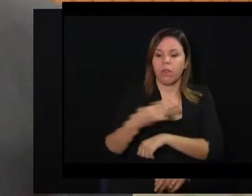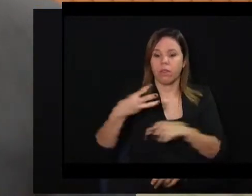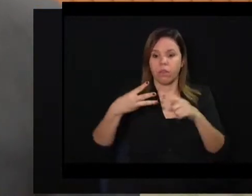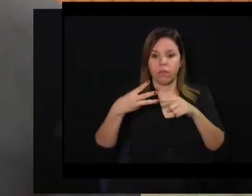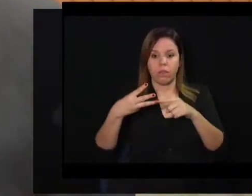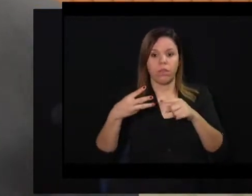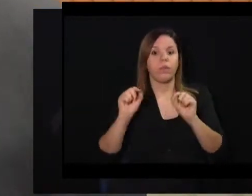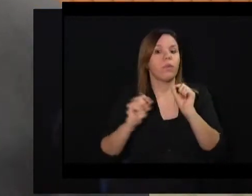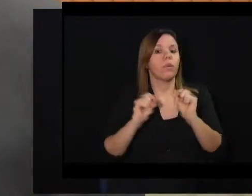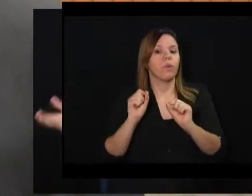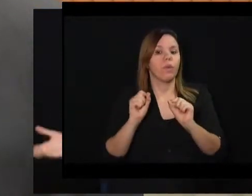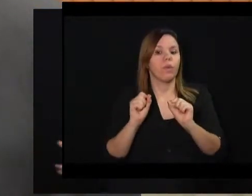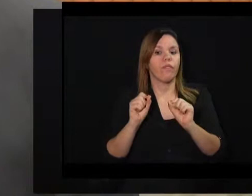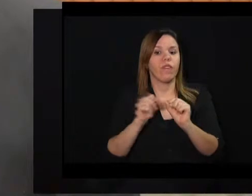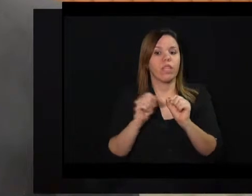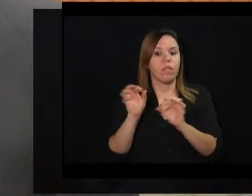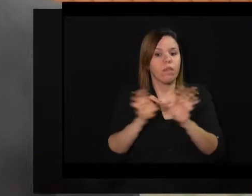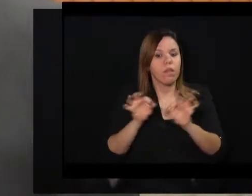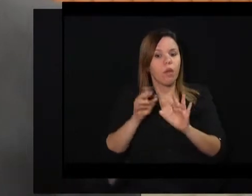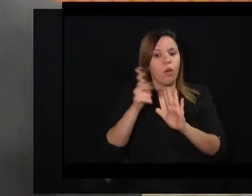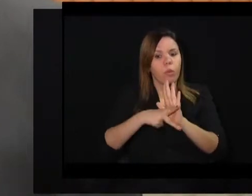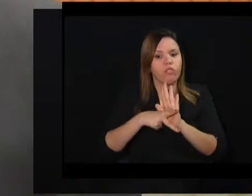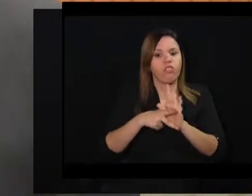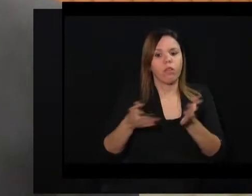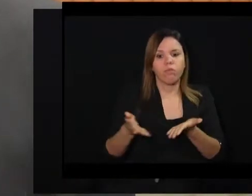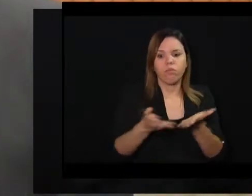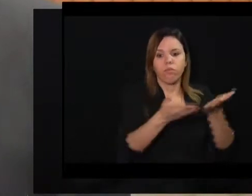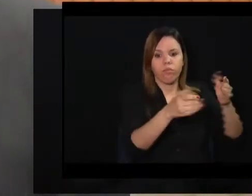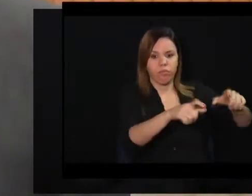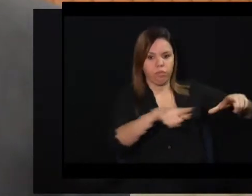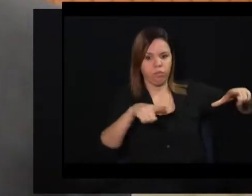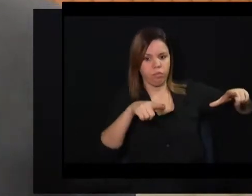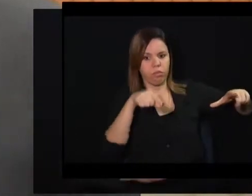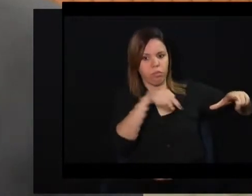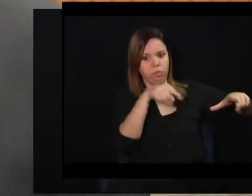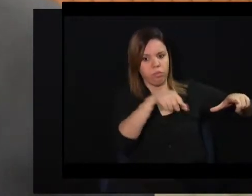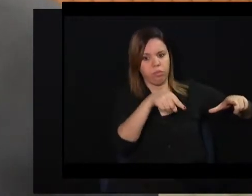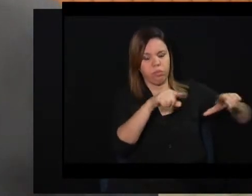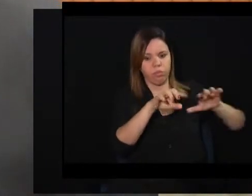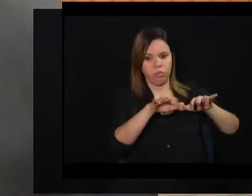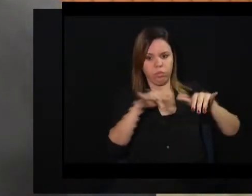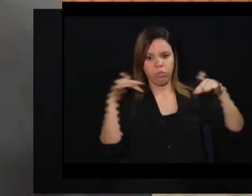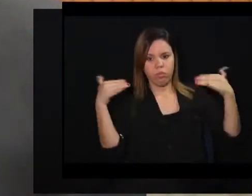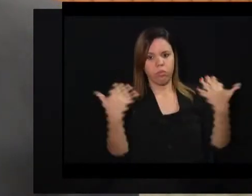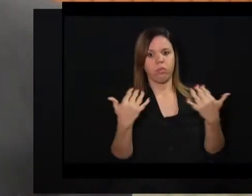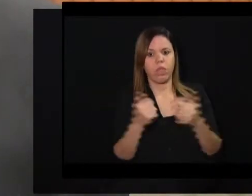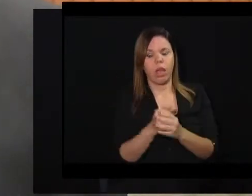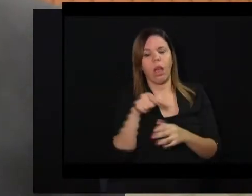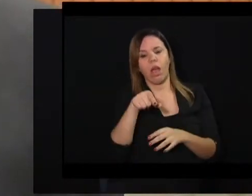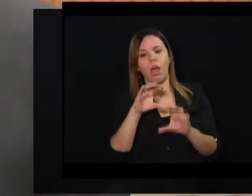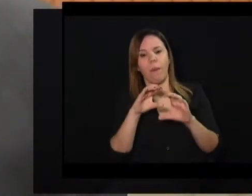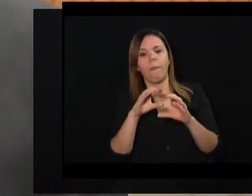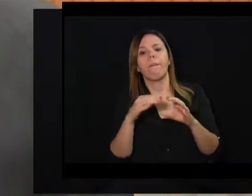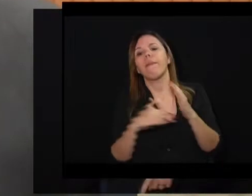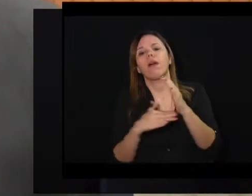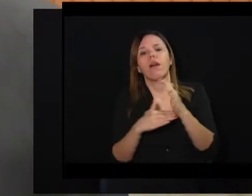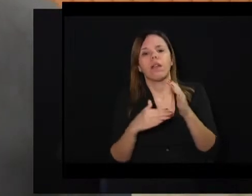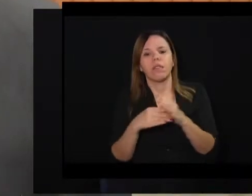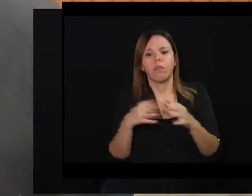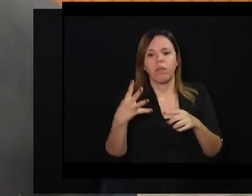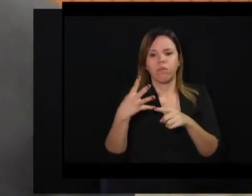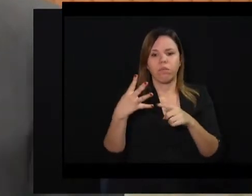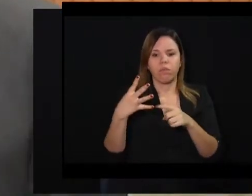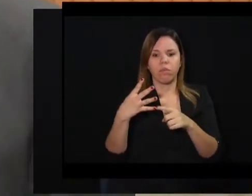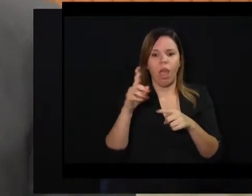é fazer o projeto, ser encaminhado para o plenário da Câmara. E o quarto e último